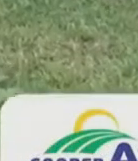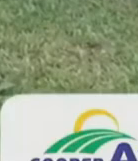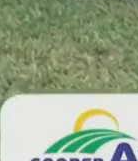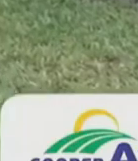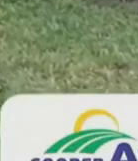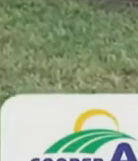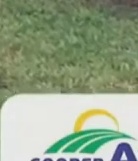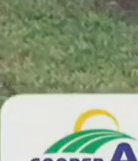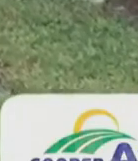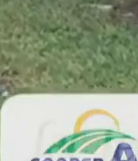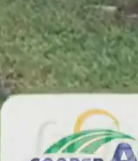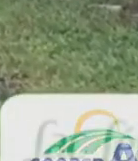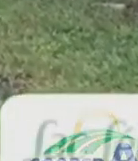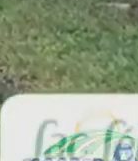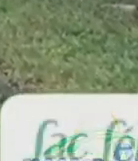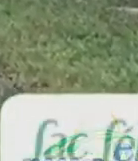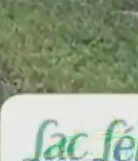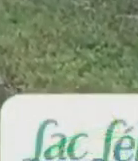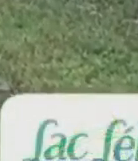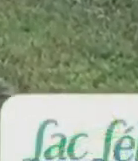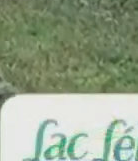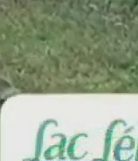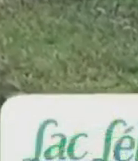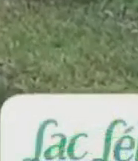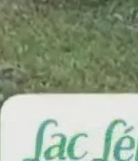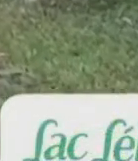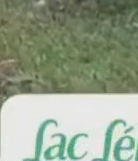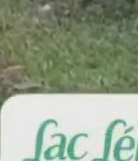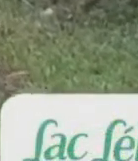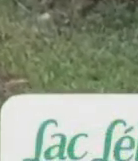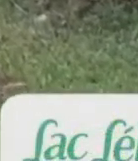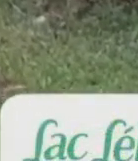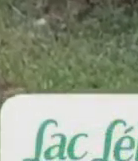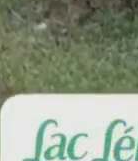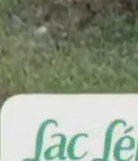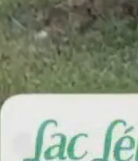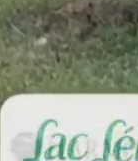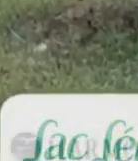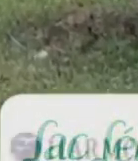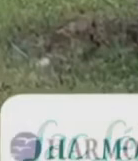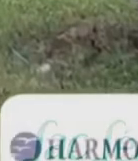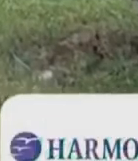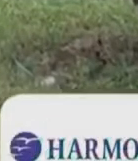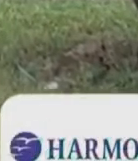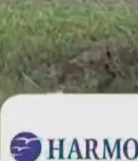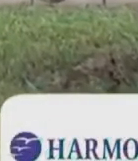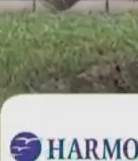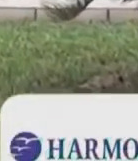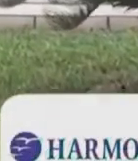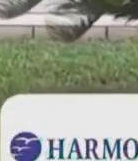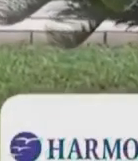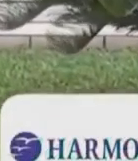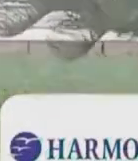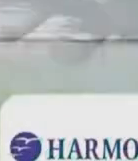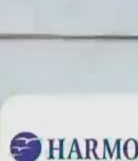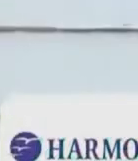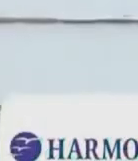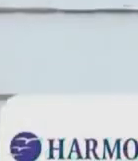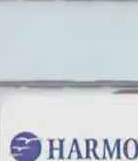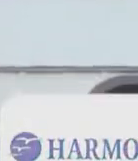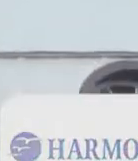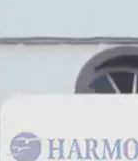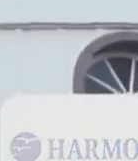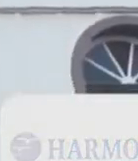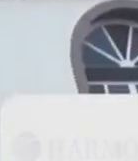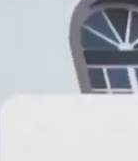jovem 16 anos já faz parte da seleção sub-20 brasileira e sai aqui de